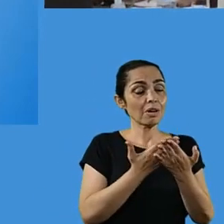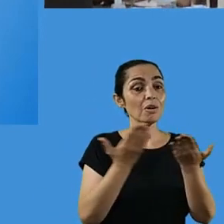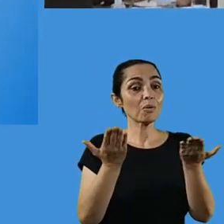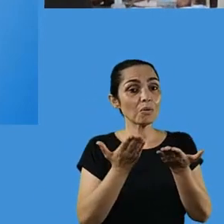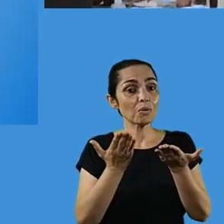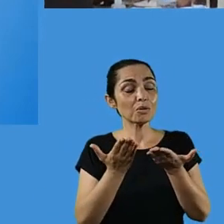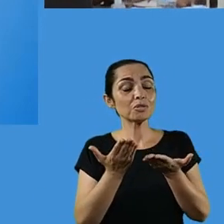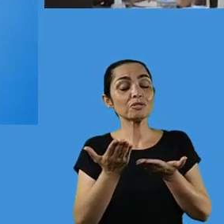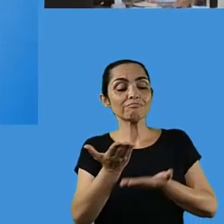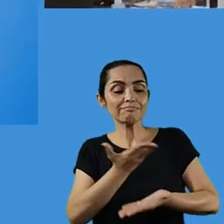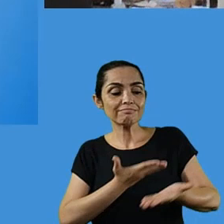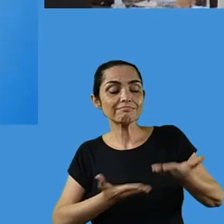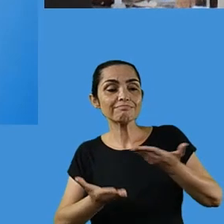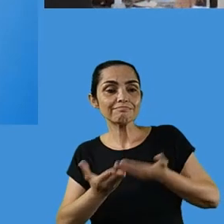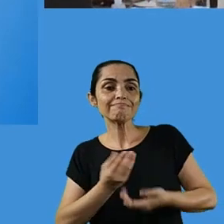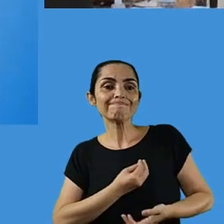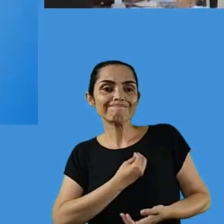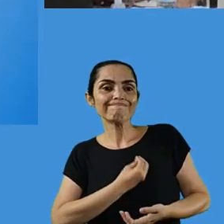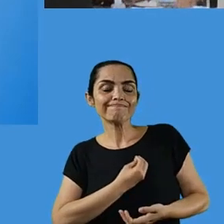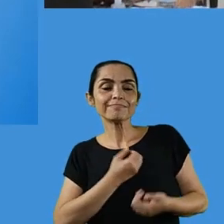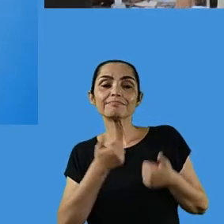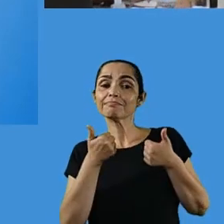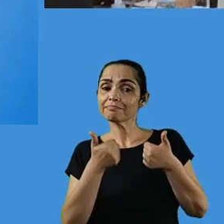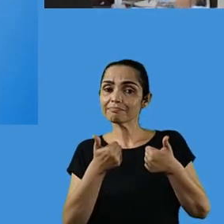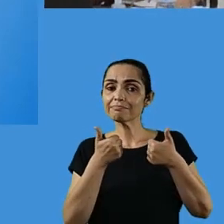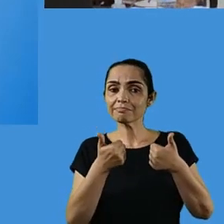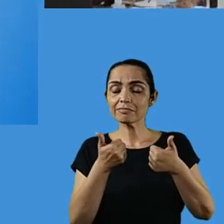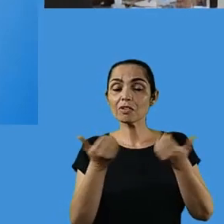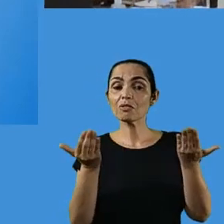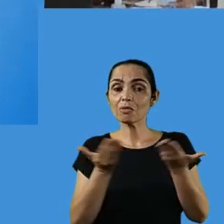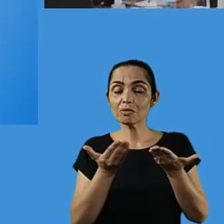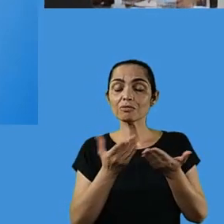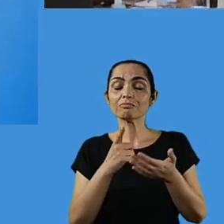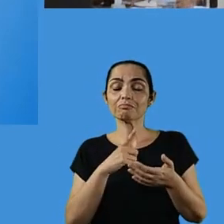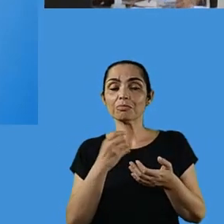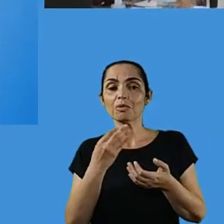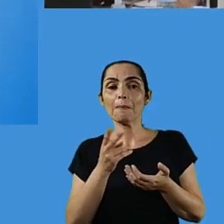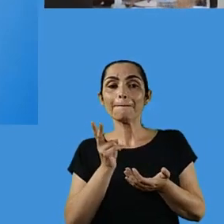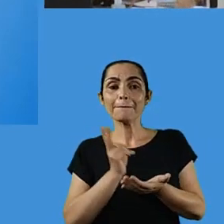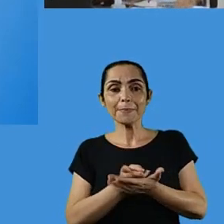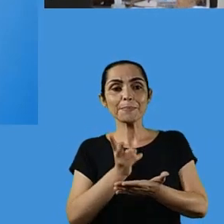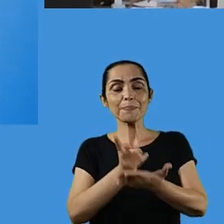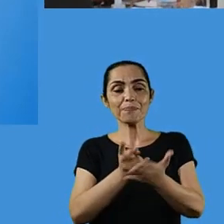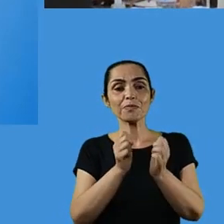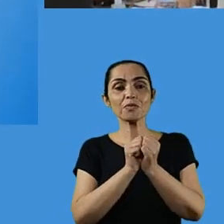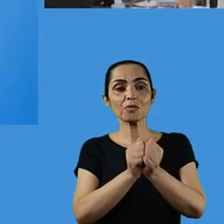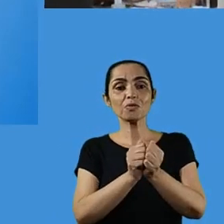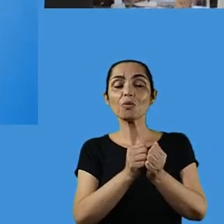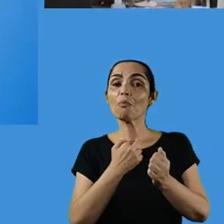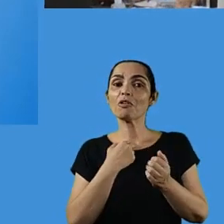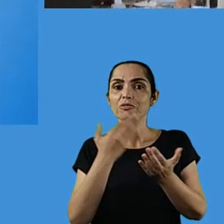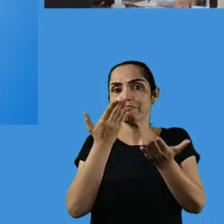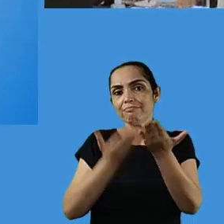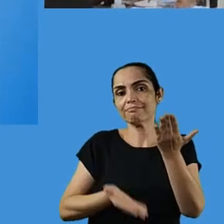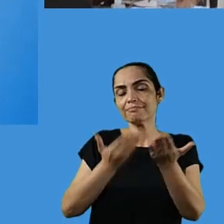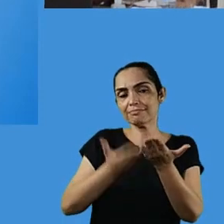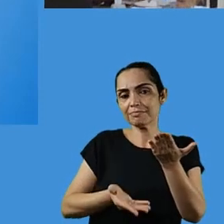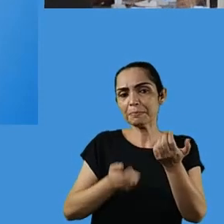não podemos perder essa parceria. Ela precisa continuar. Ela vai mudar algumas